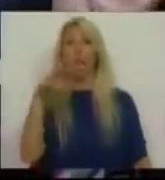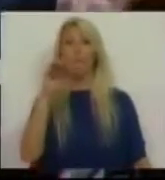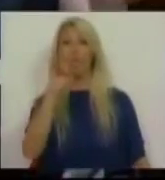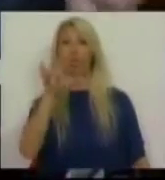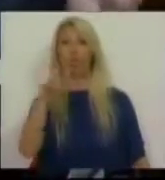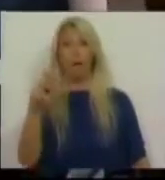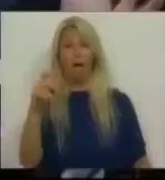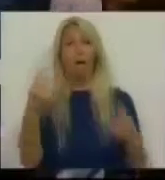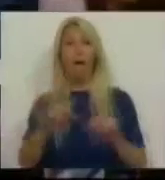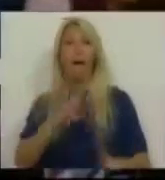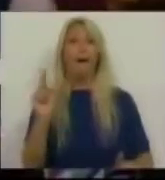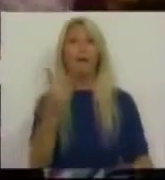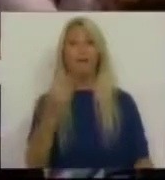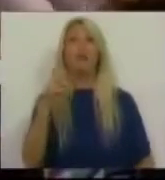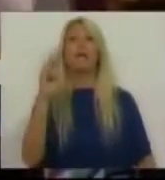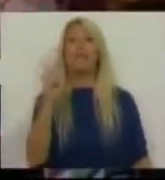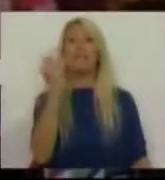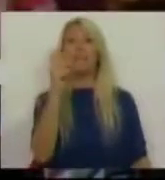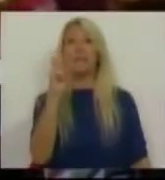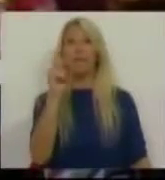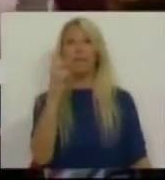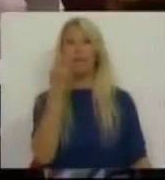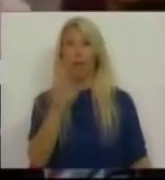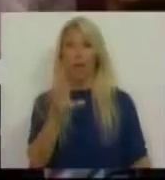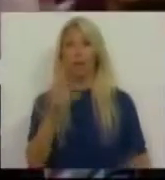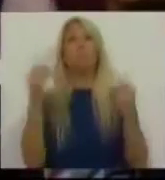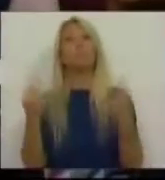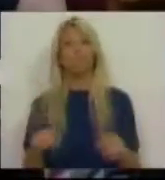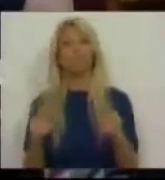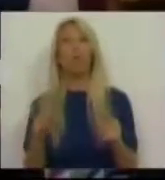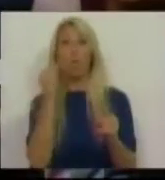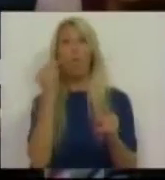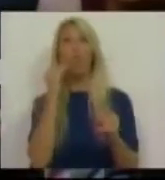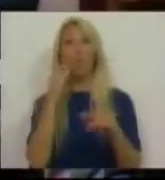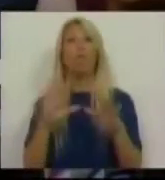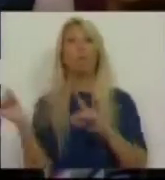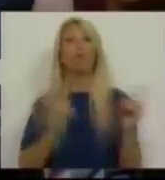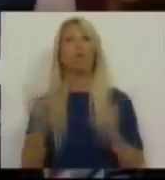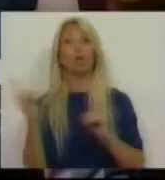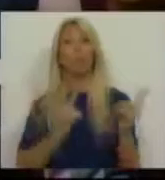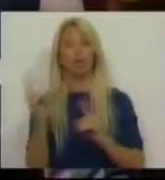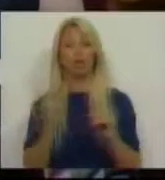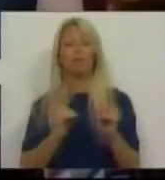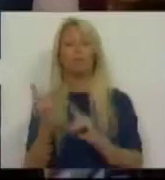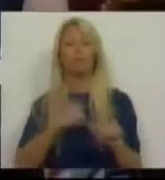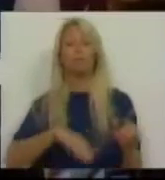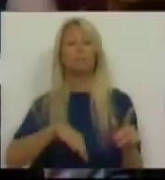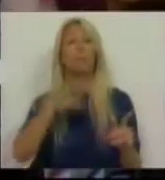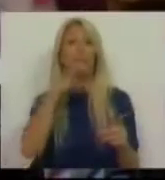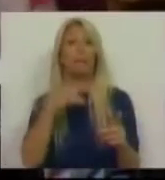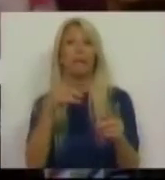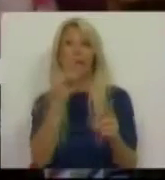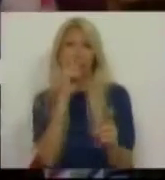situados os dois sirver, as implicações que tem o transporte dos resíduos perigosos. Bom, mas Srs.